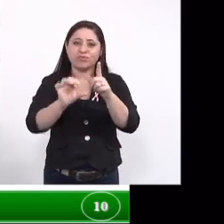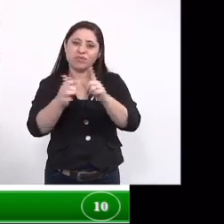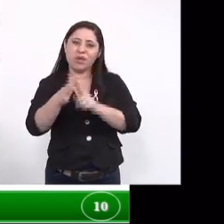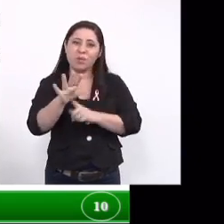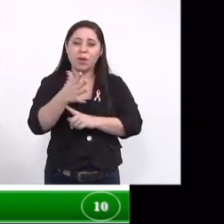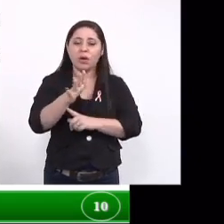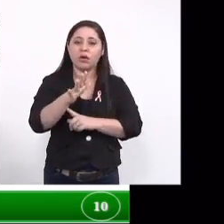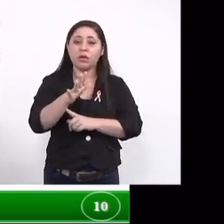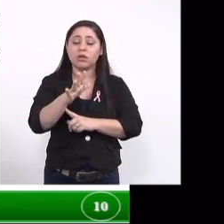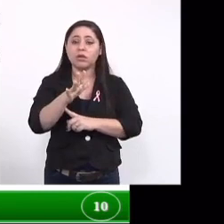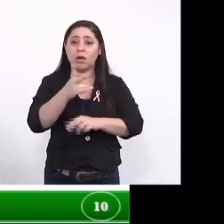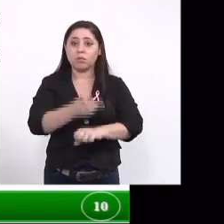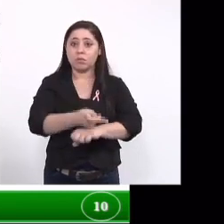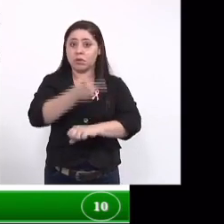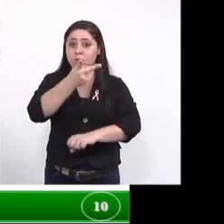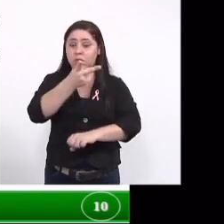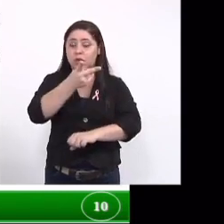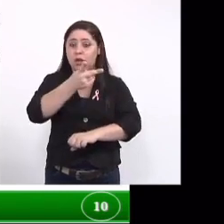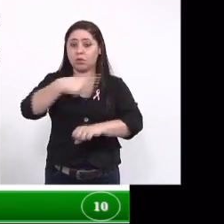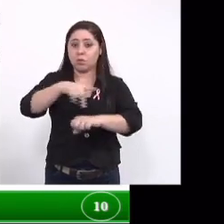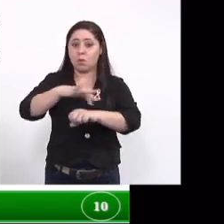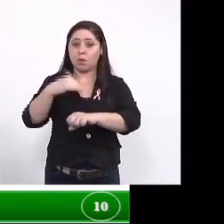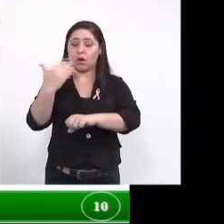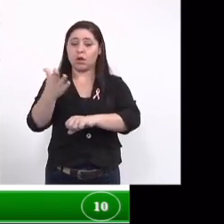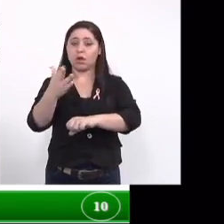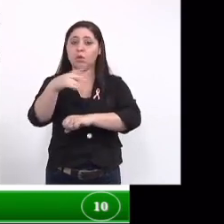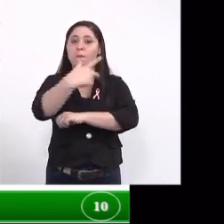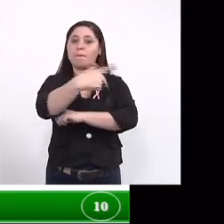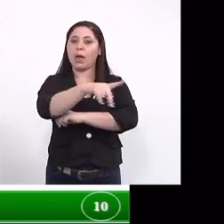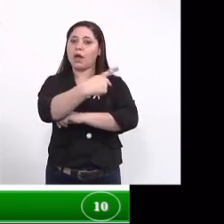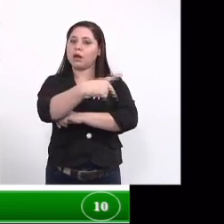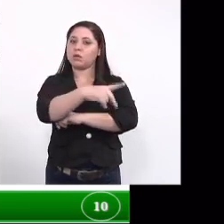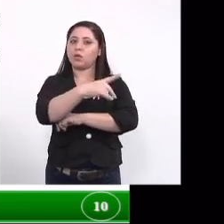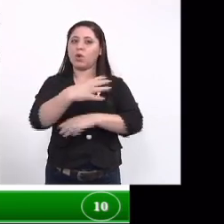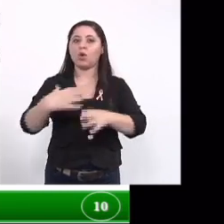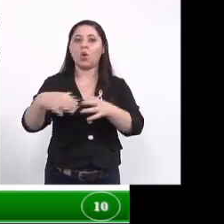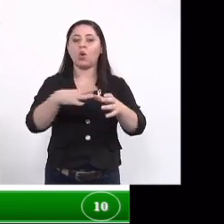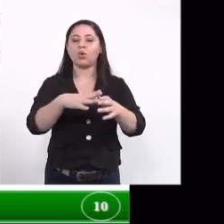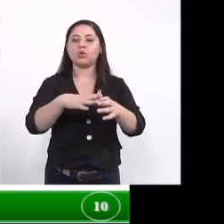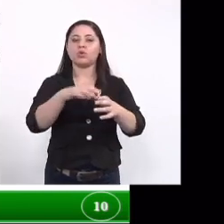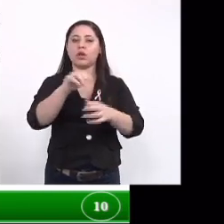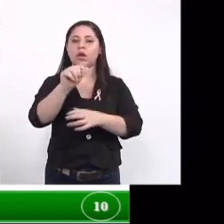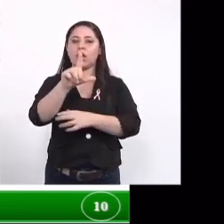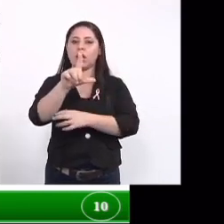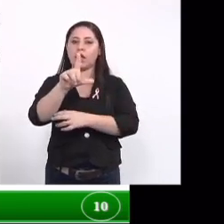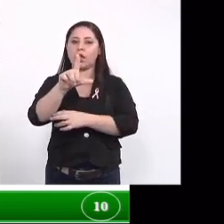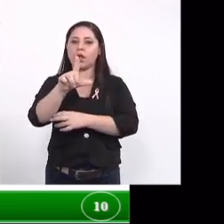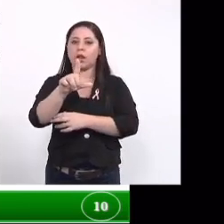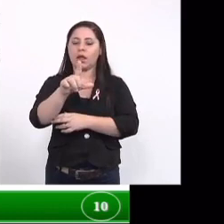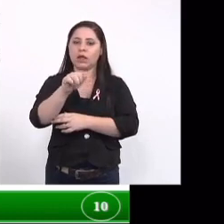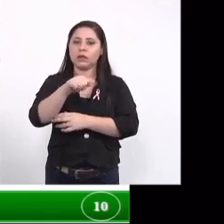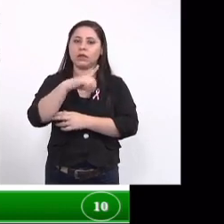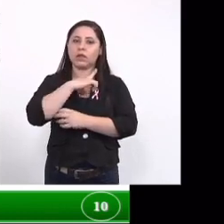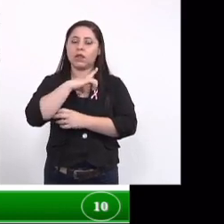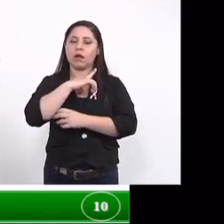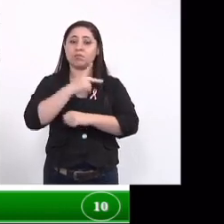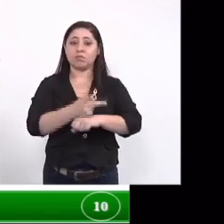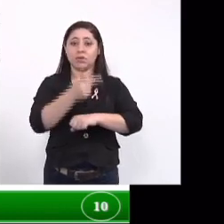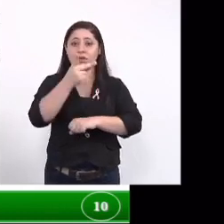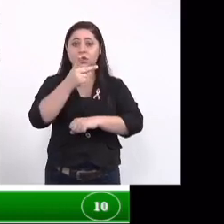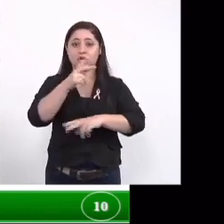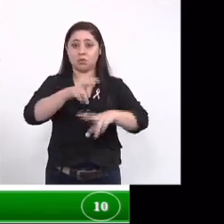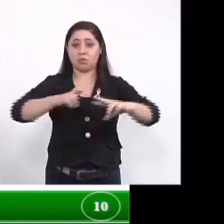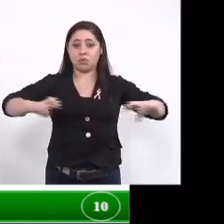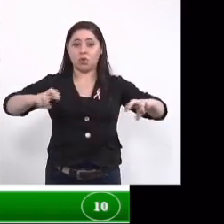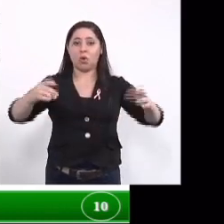trabalho ele foi premiado no evento internacional que foi realizado no Paraguai onde a Helena que é essa aluna que está com o prêmio que está presente aqui na